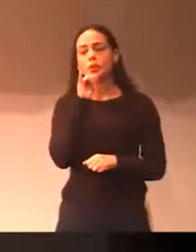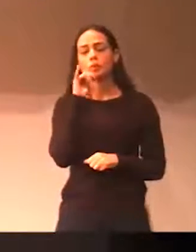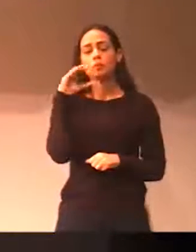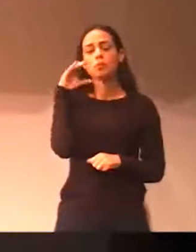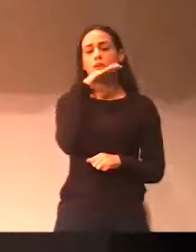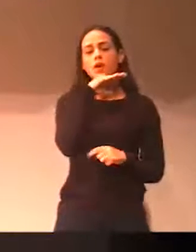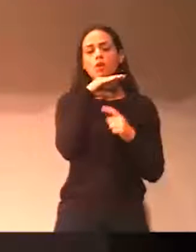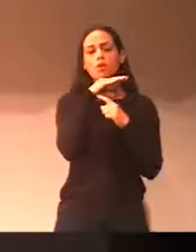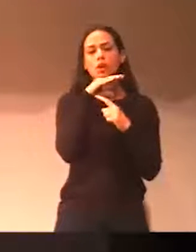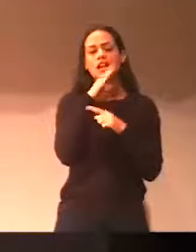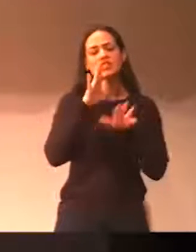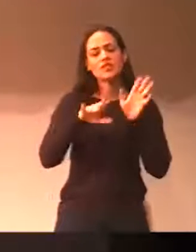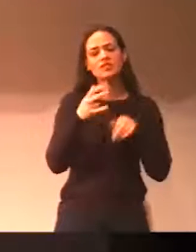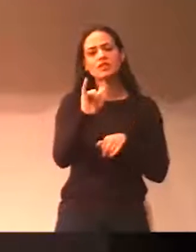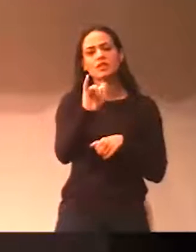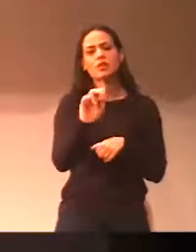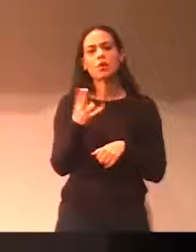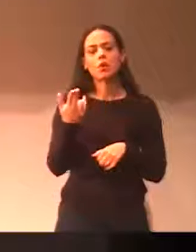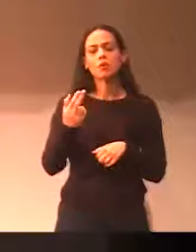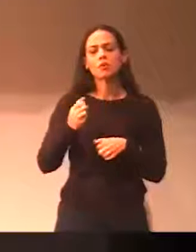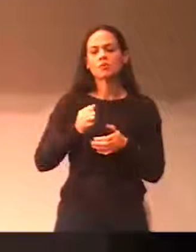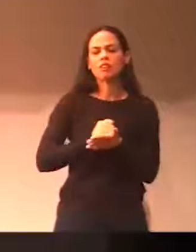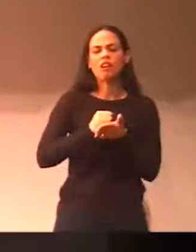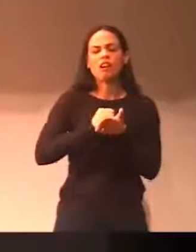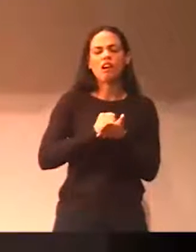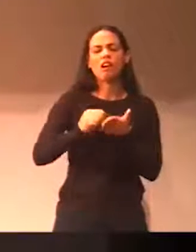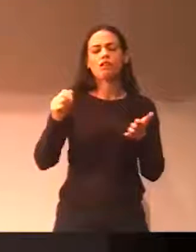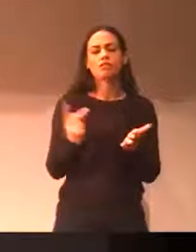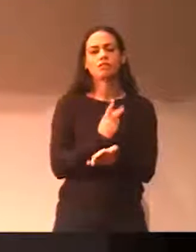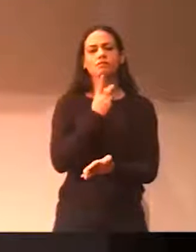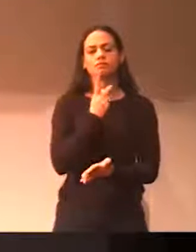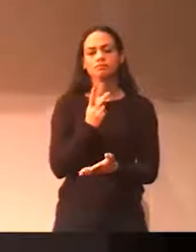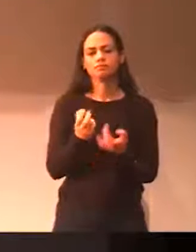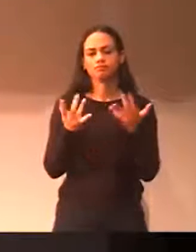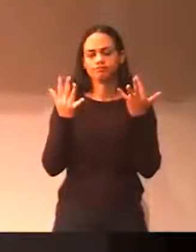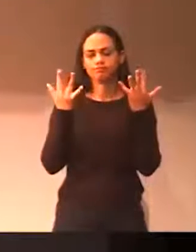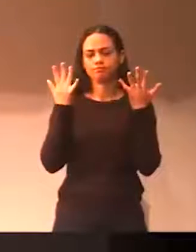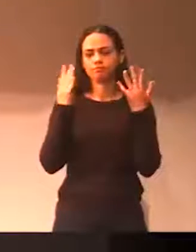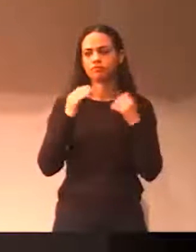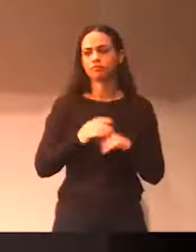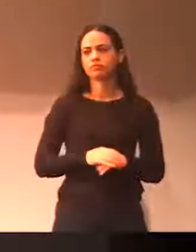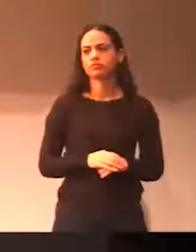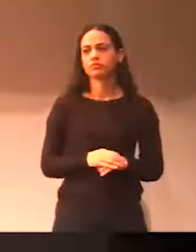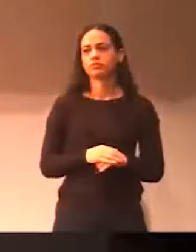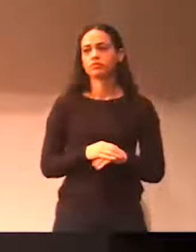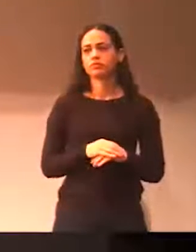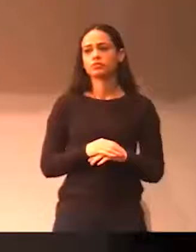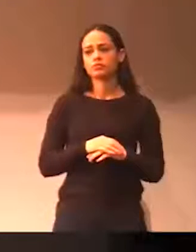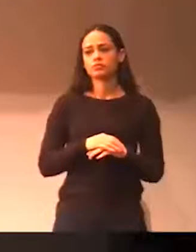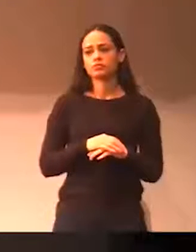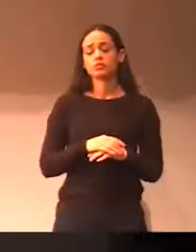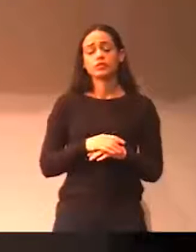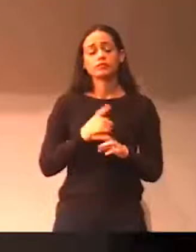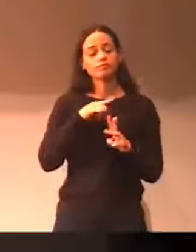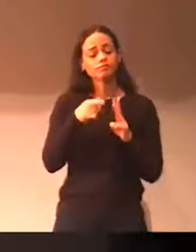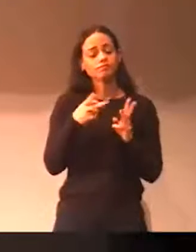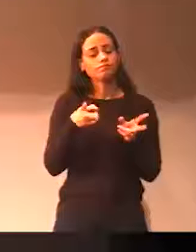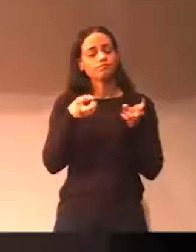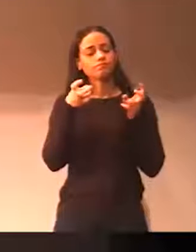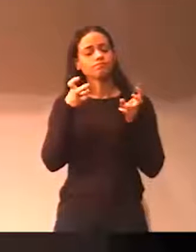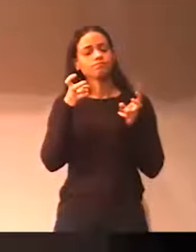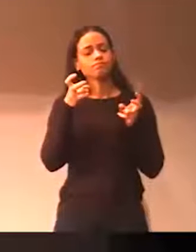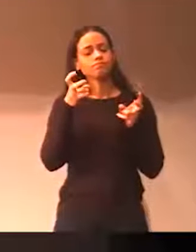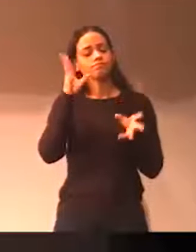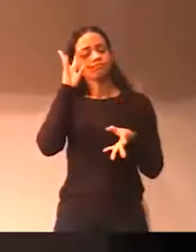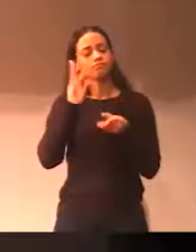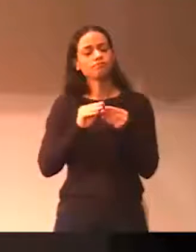ignição. Então, quando a gente pensa no curto-circuito, é necessário pensar em manutenção preventiva. E aí eu trago